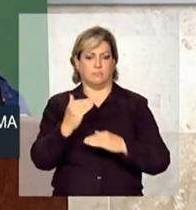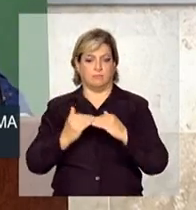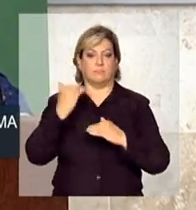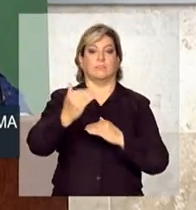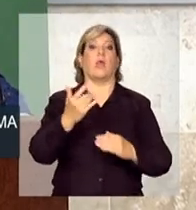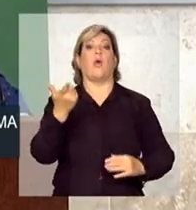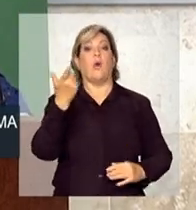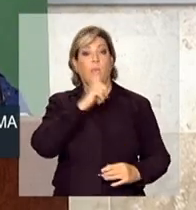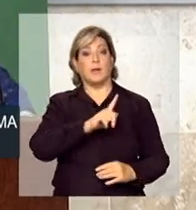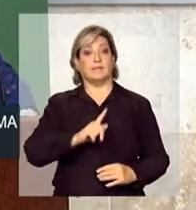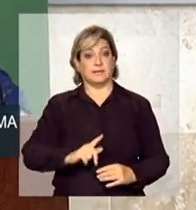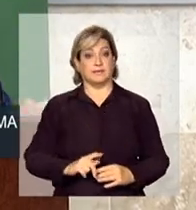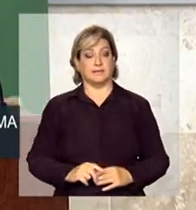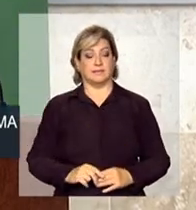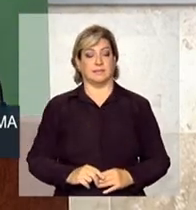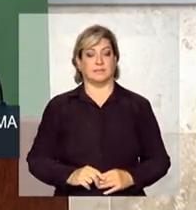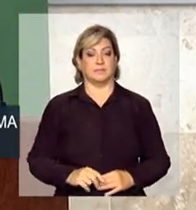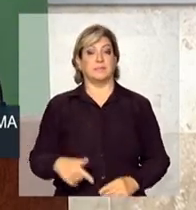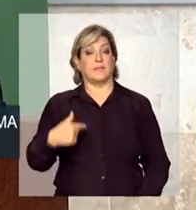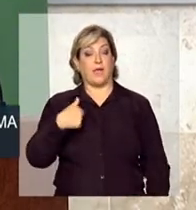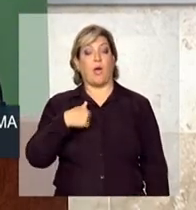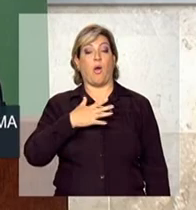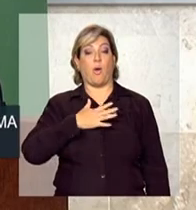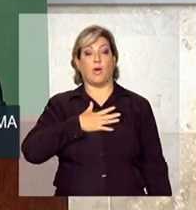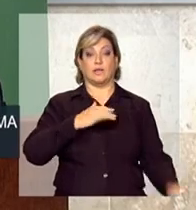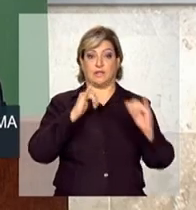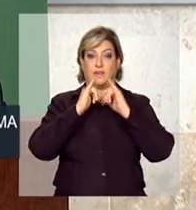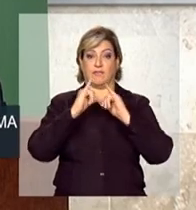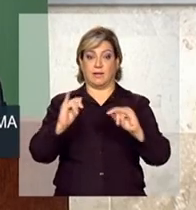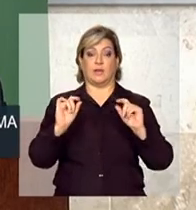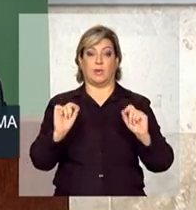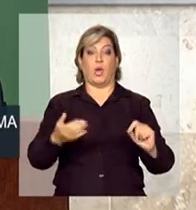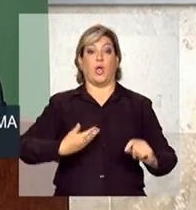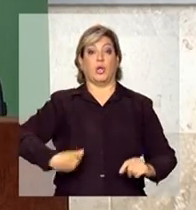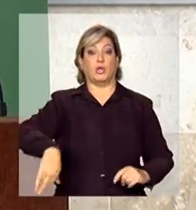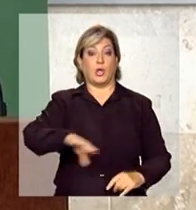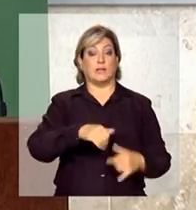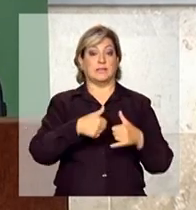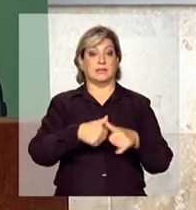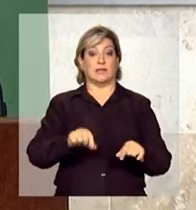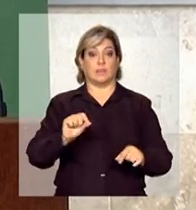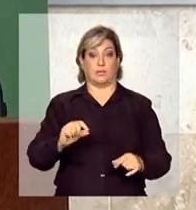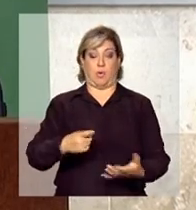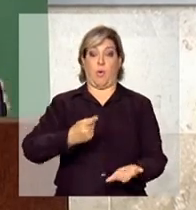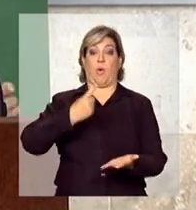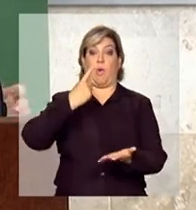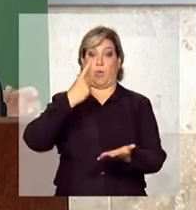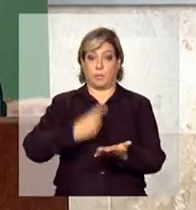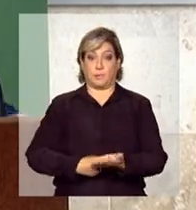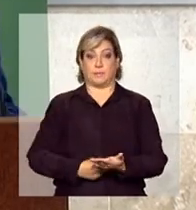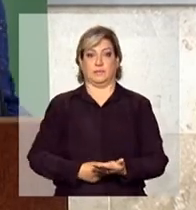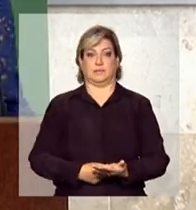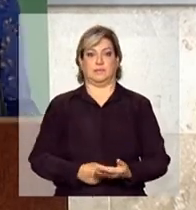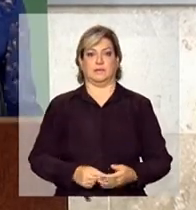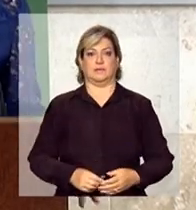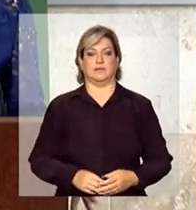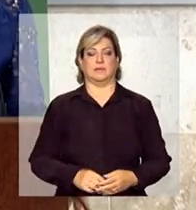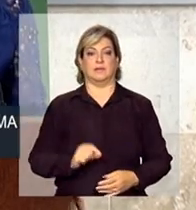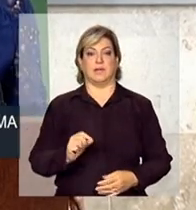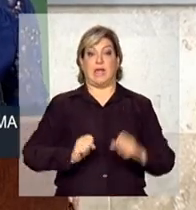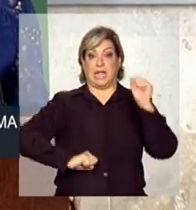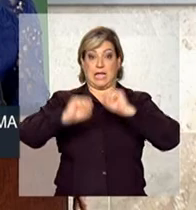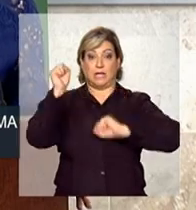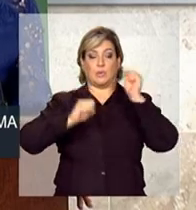Eu gostaria de dizer que nós estamos comprometidos com a